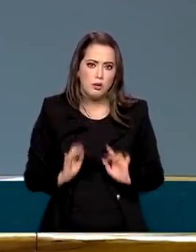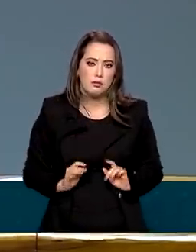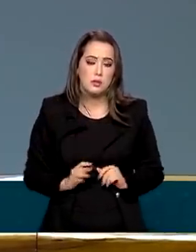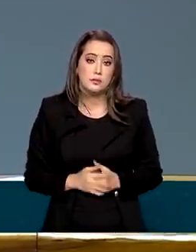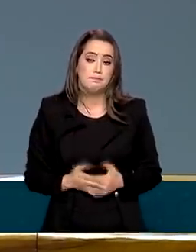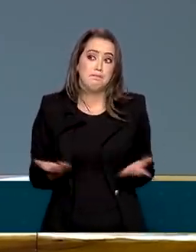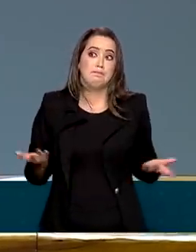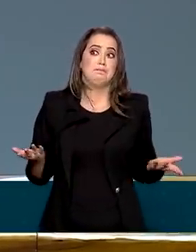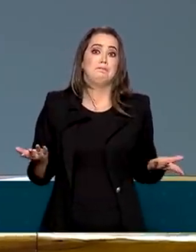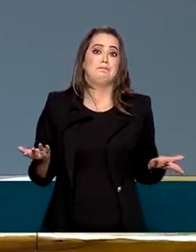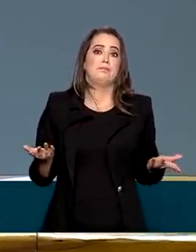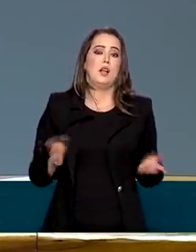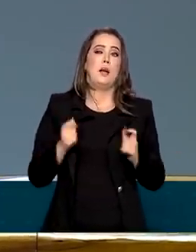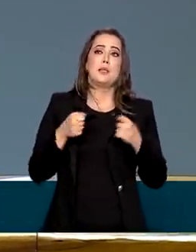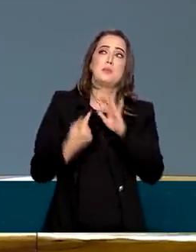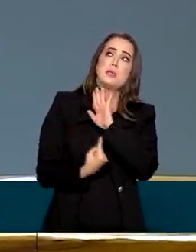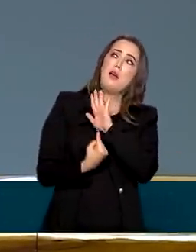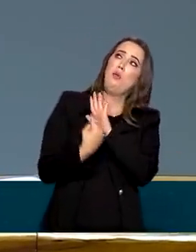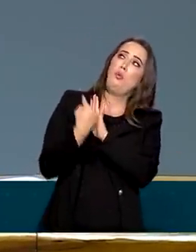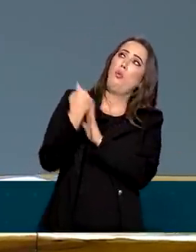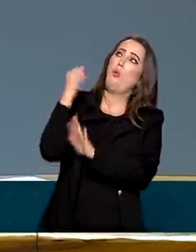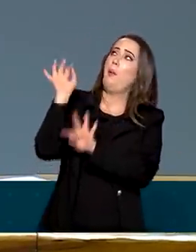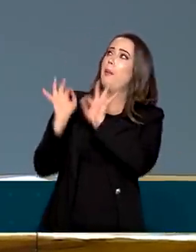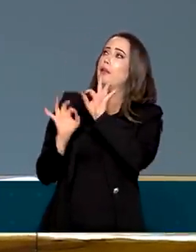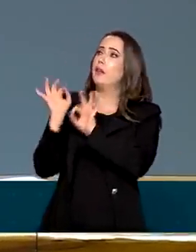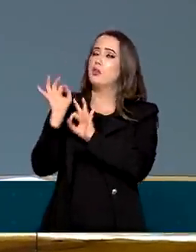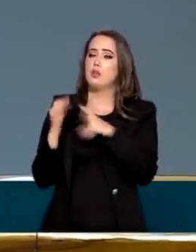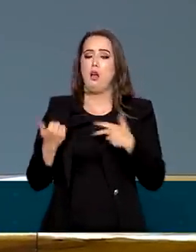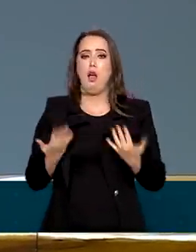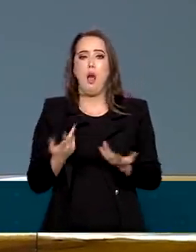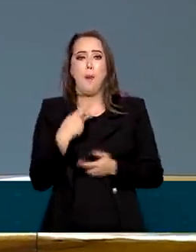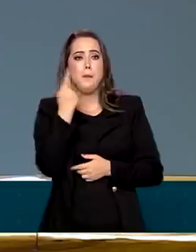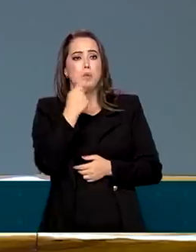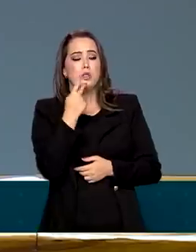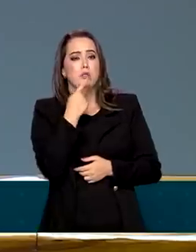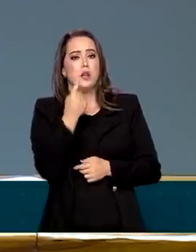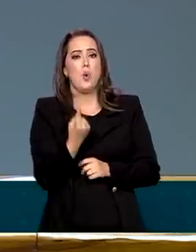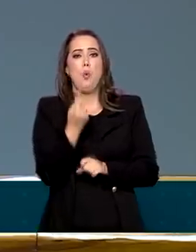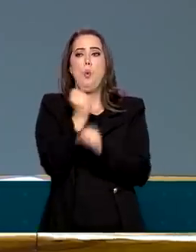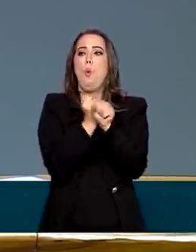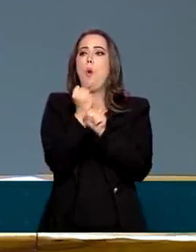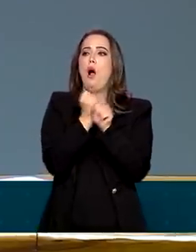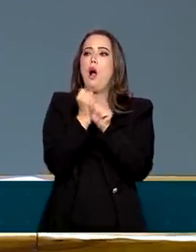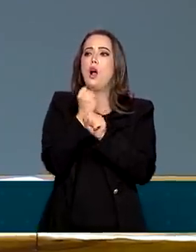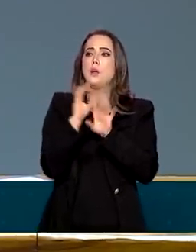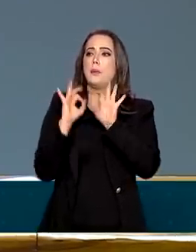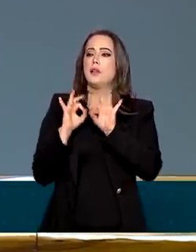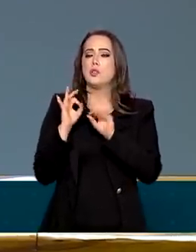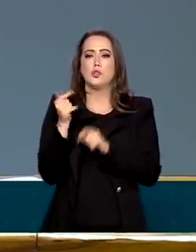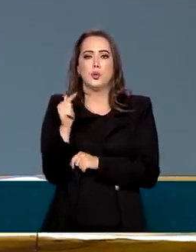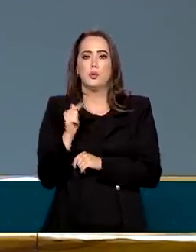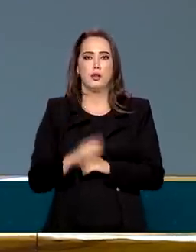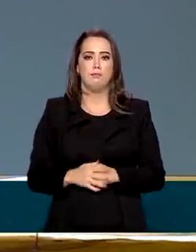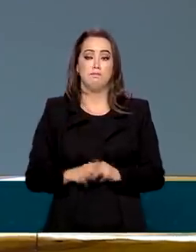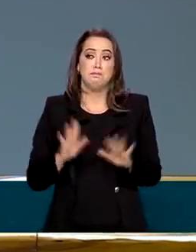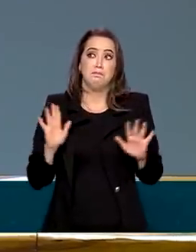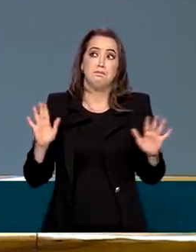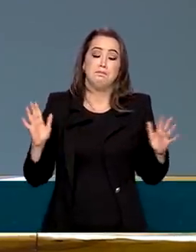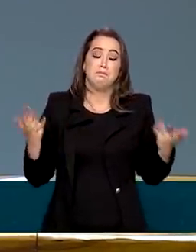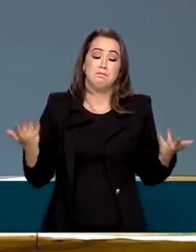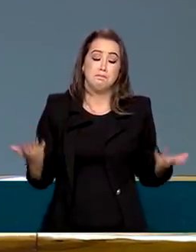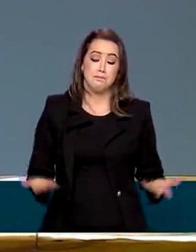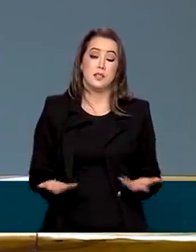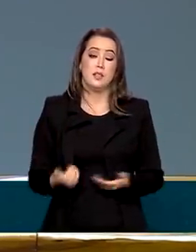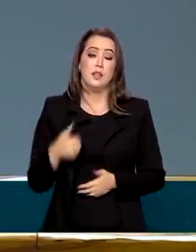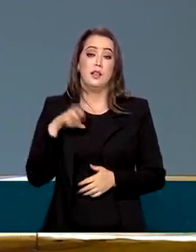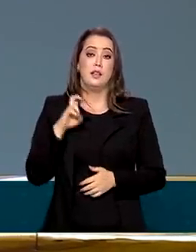Ah, mas devia ter sido feito, tem um político aí que diz que o senhor está há um ano aí para fazer e não fez. Ora, nós tivemos mais de